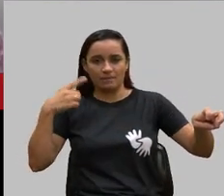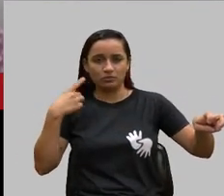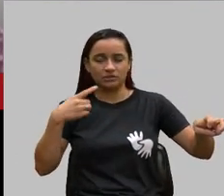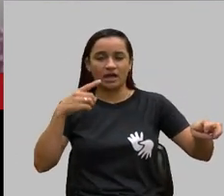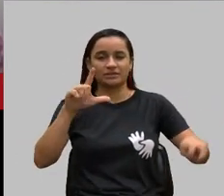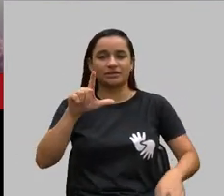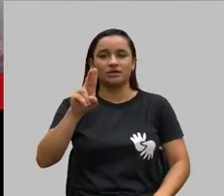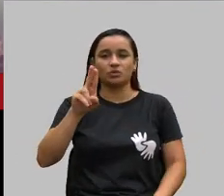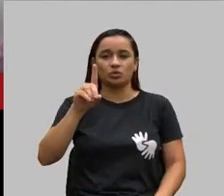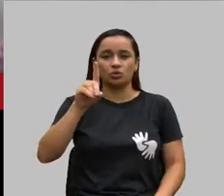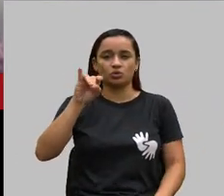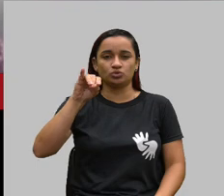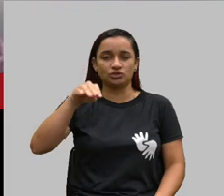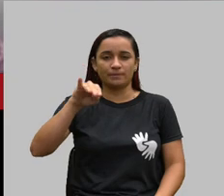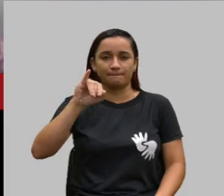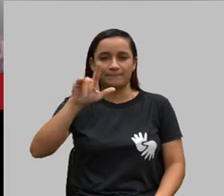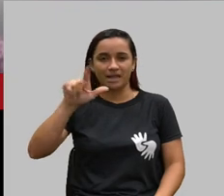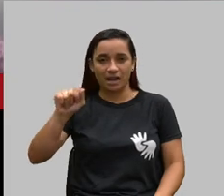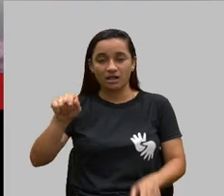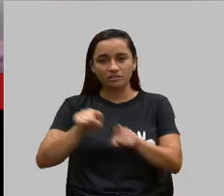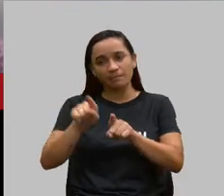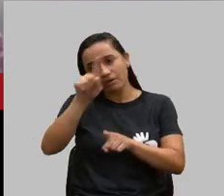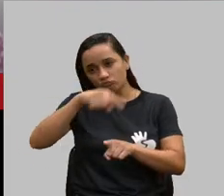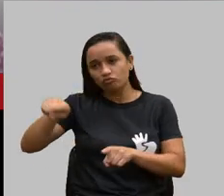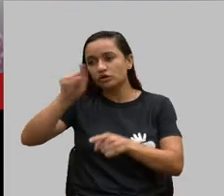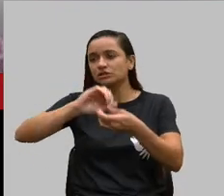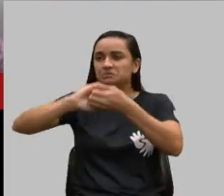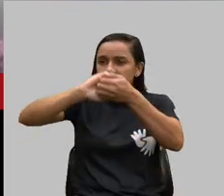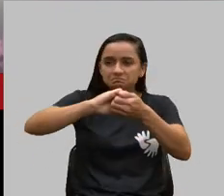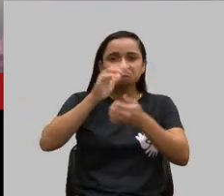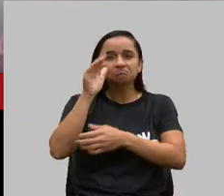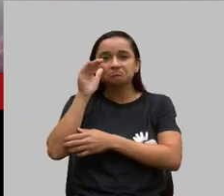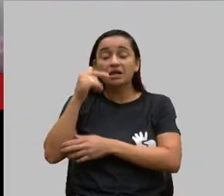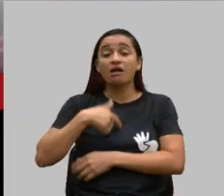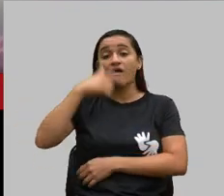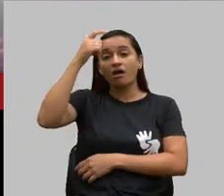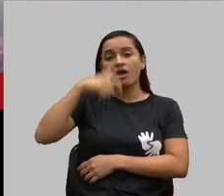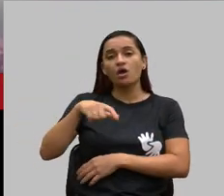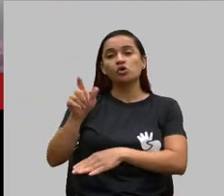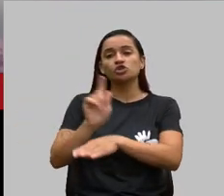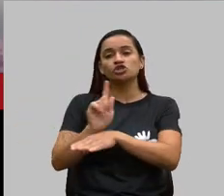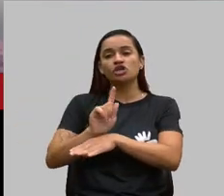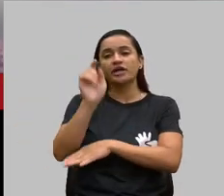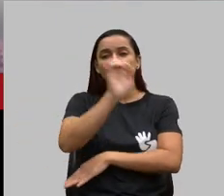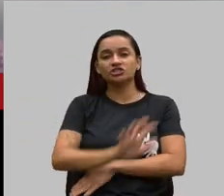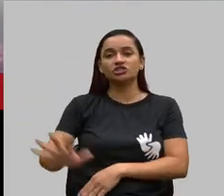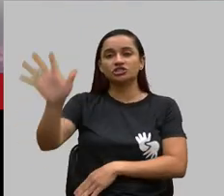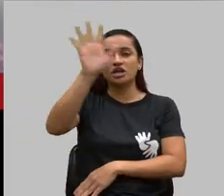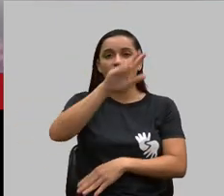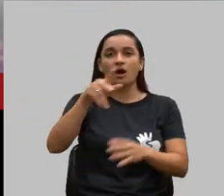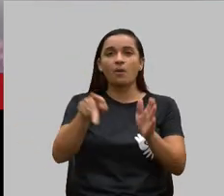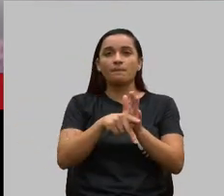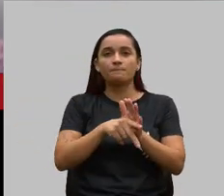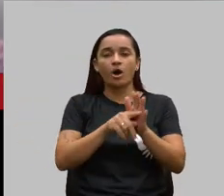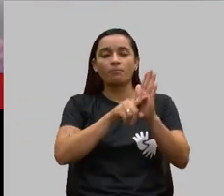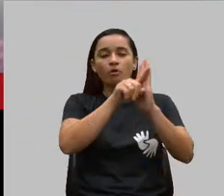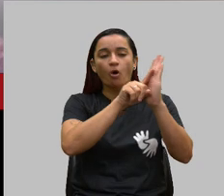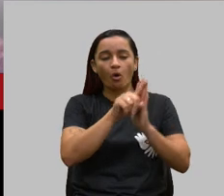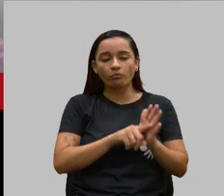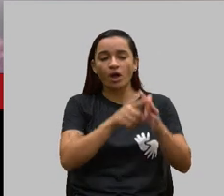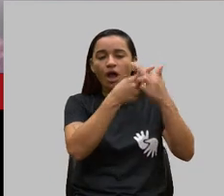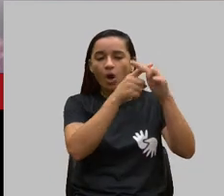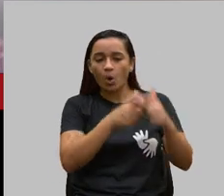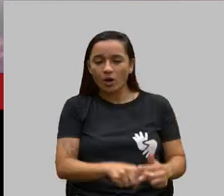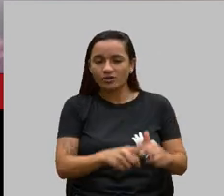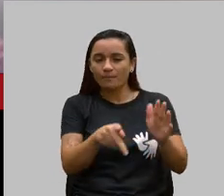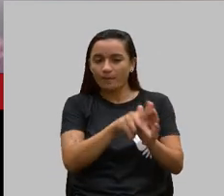todos que nos assistem. eu sou gerente geral da área de estrutura e regulação dos produtos e eu vou fazer uma